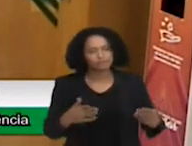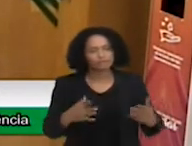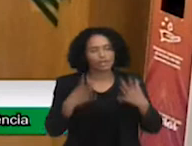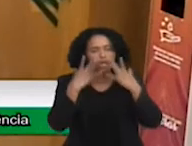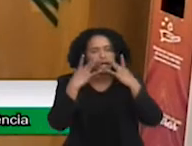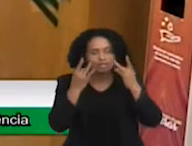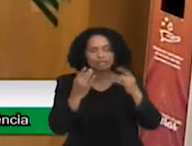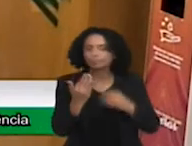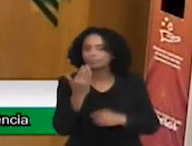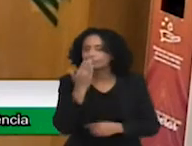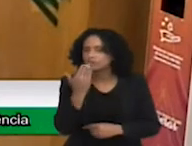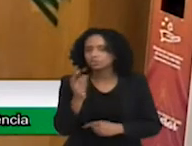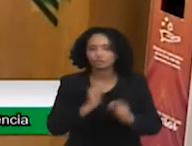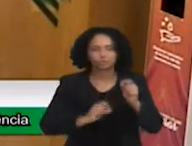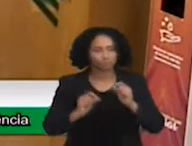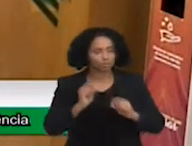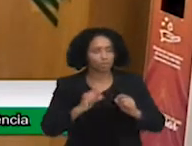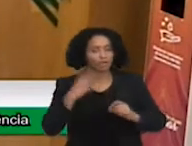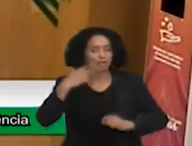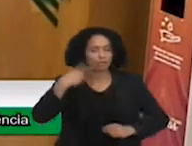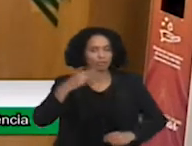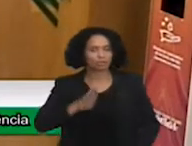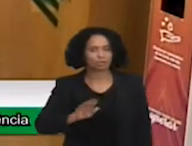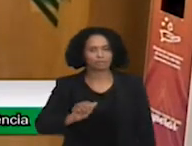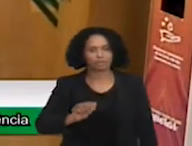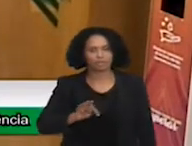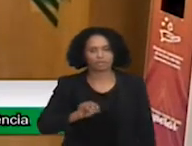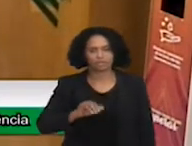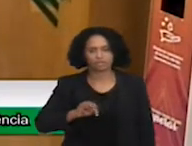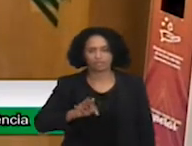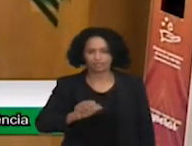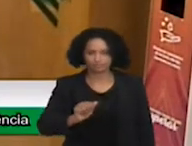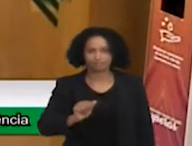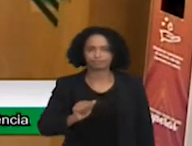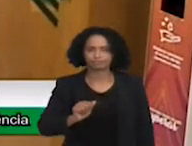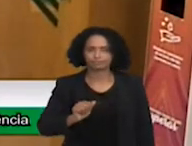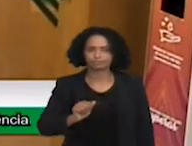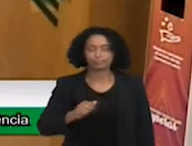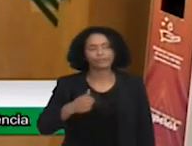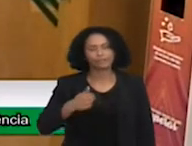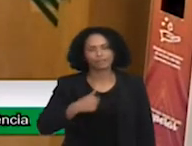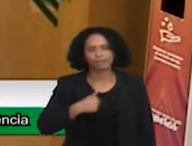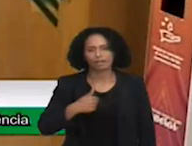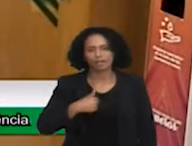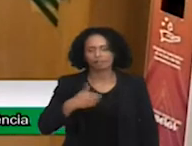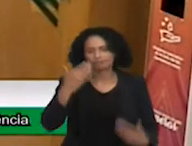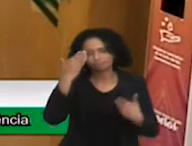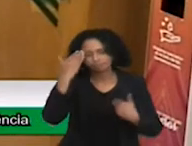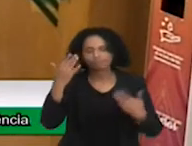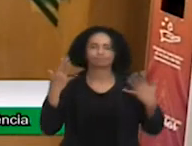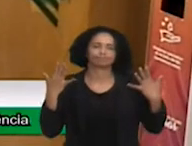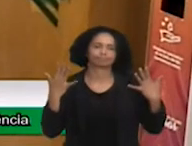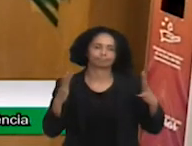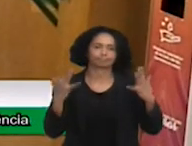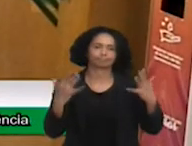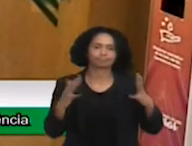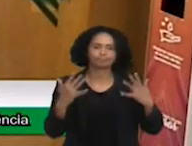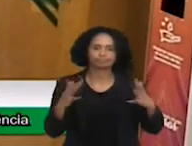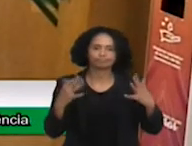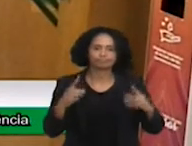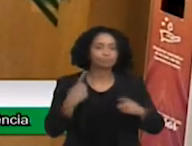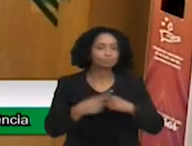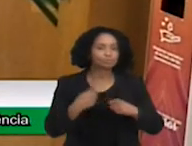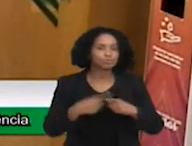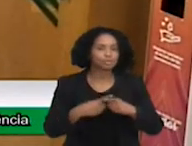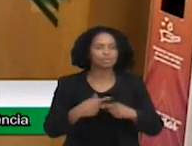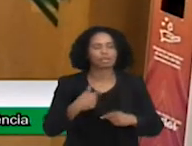à solicitação do nobre vereador Batista de Souza Moreira. Congratulo-me com vossas excelências ao tempo em que apresento os